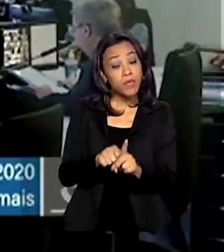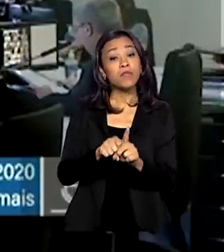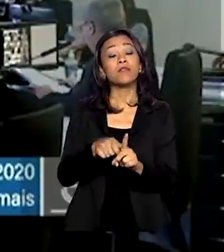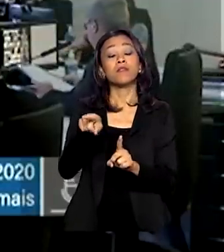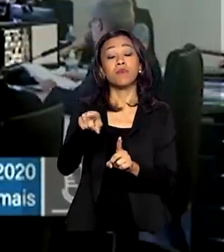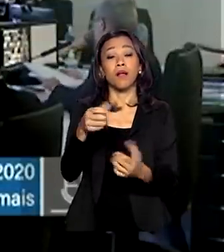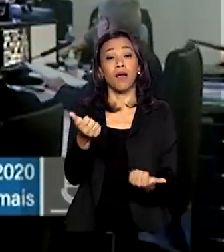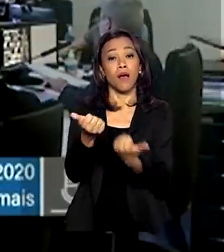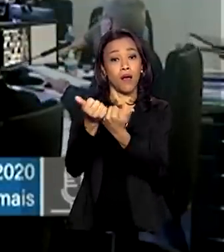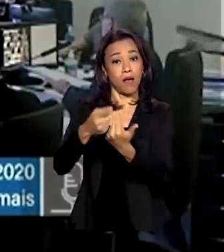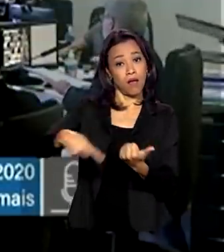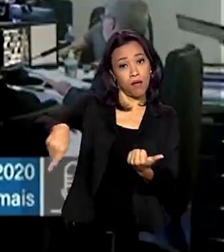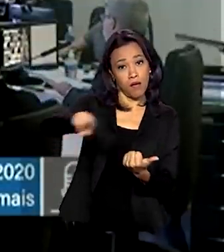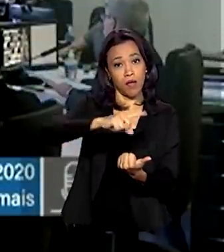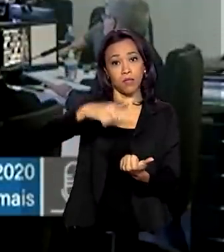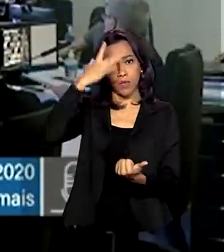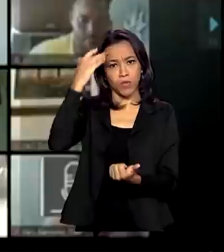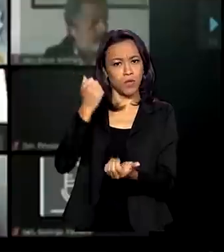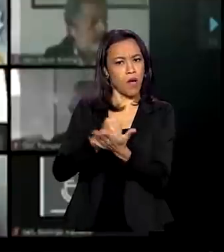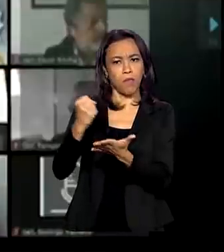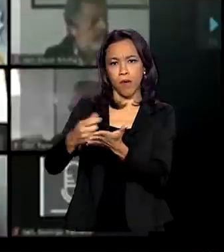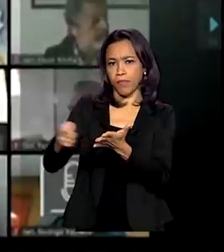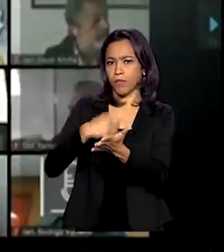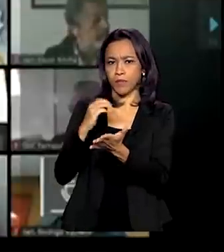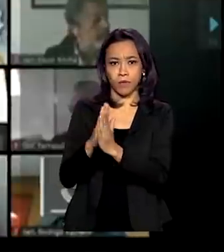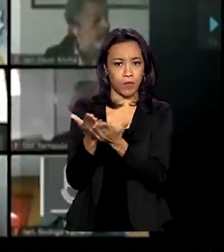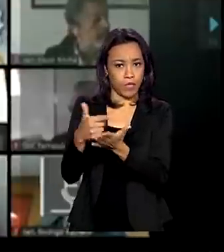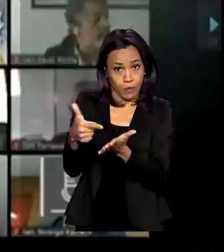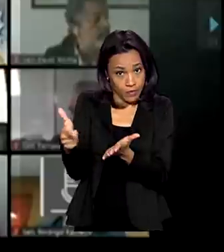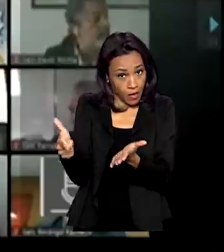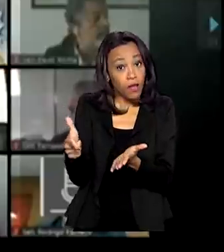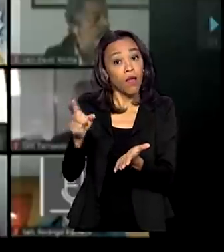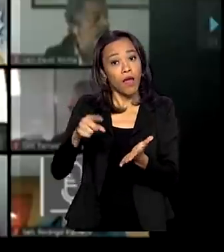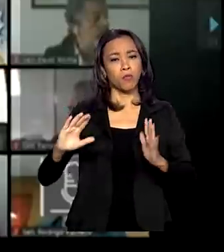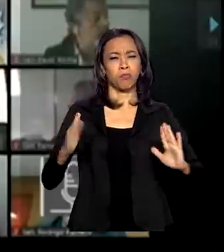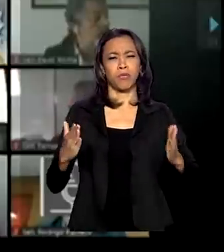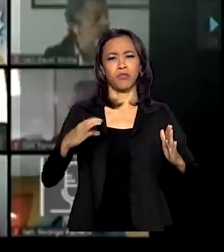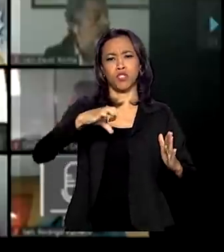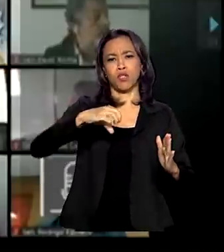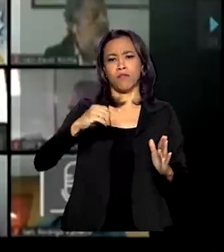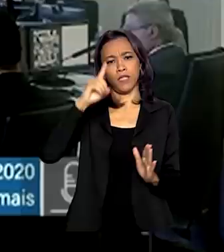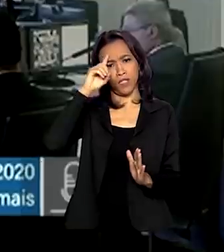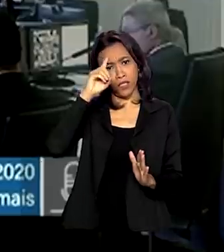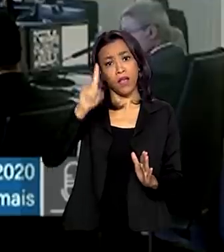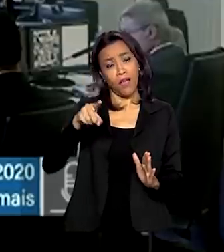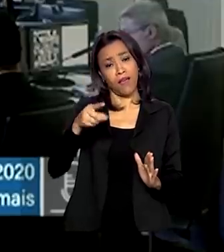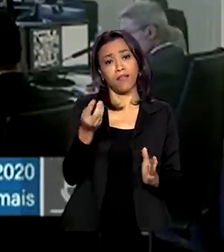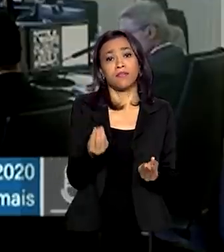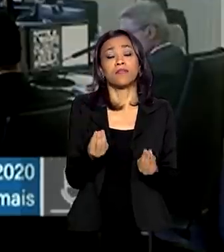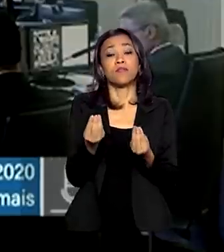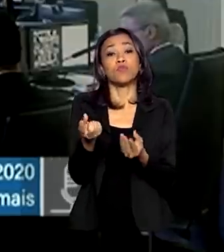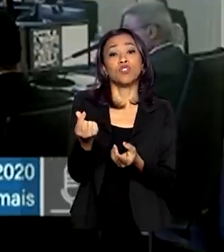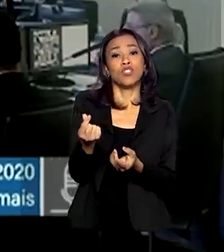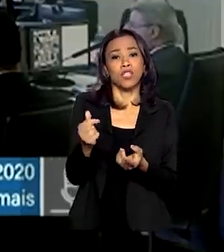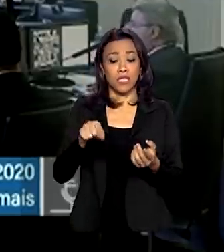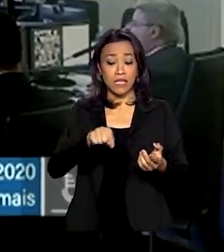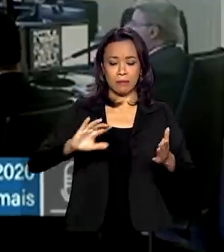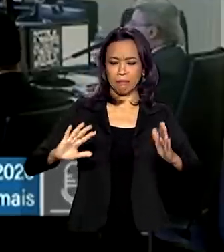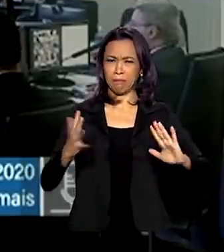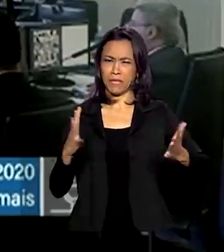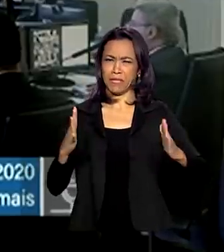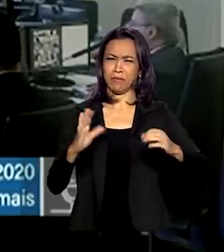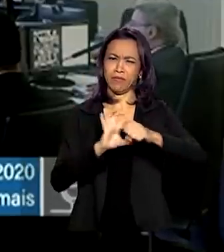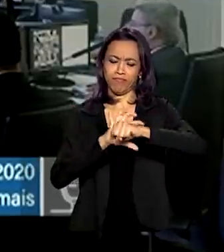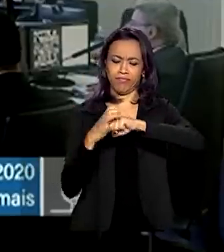O pagamento vai se estender por 90 dias. A meta é garantir uma renda mínima a esses trabalhadores durante a crise do